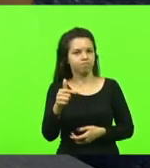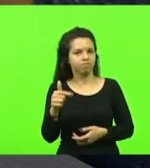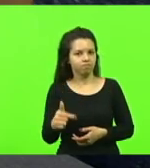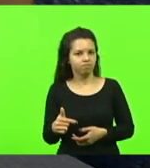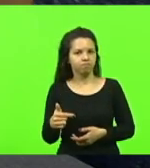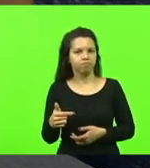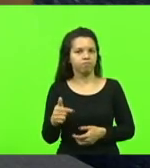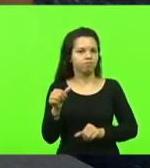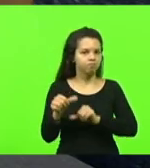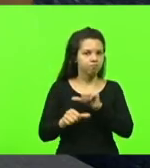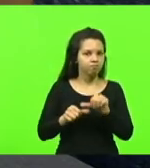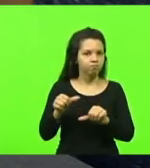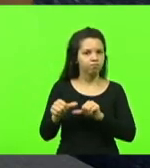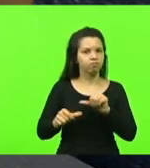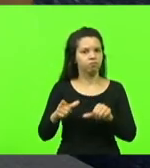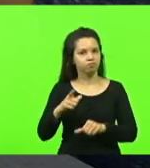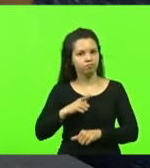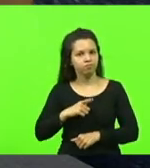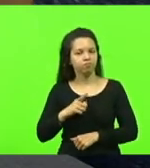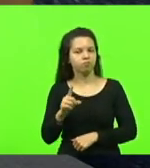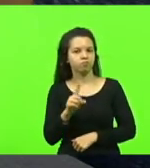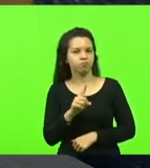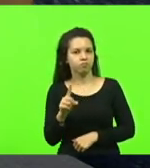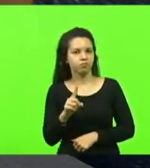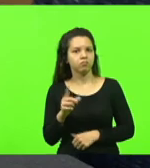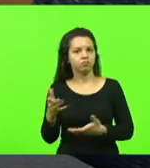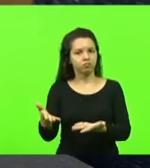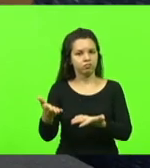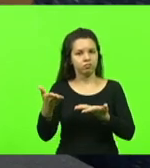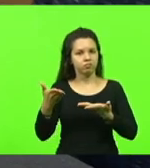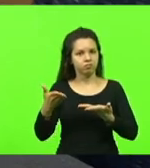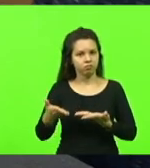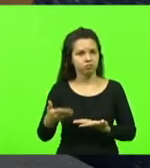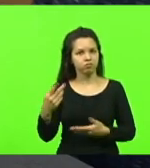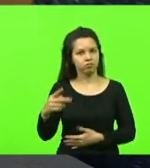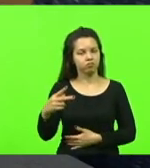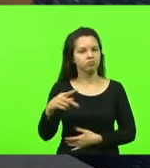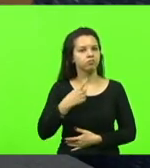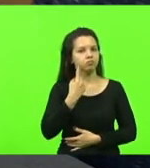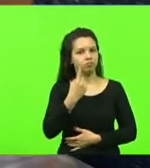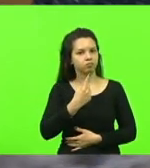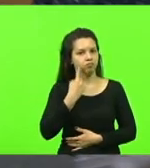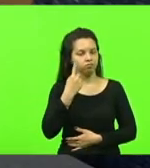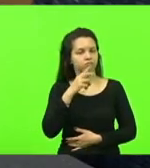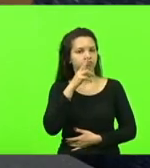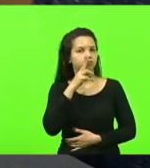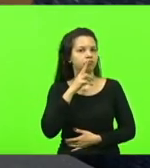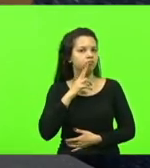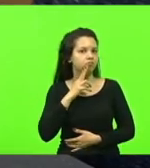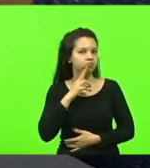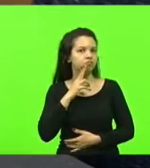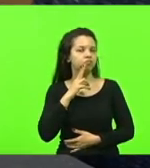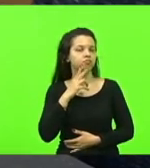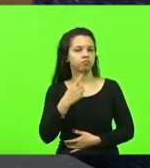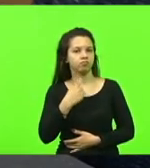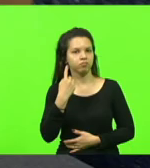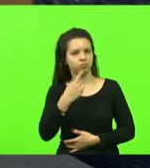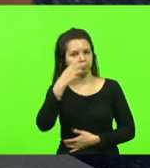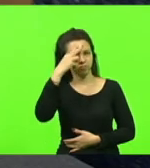ocorridas. E o convite feito pelo deputado Ivan Nats, deputado Vicente Caropreso,